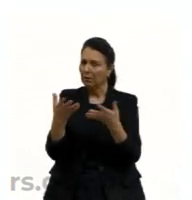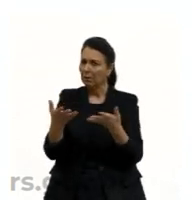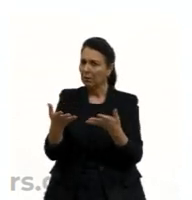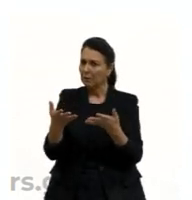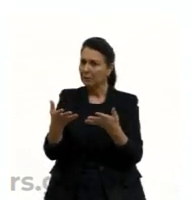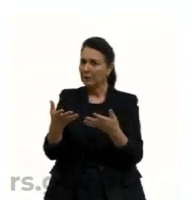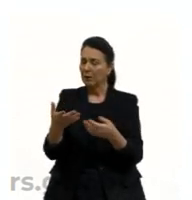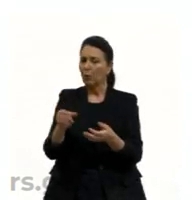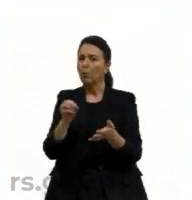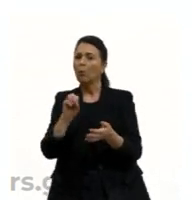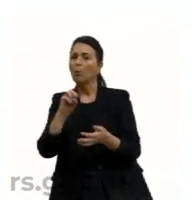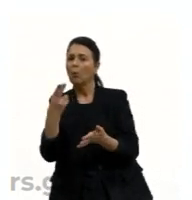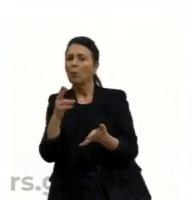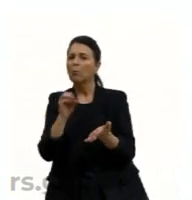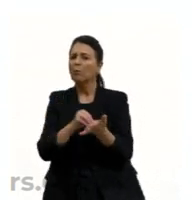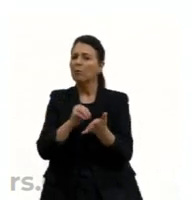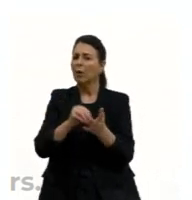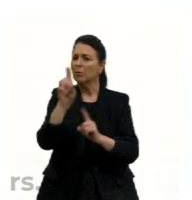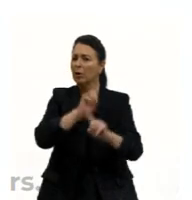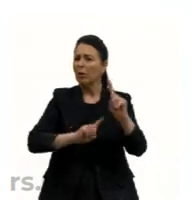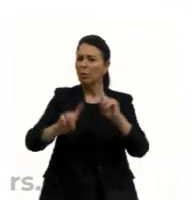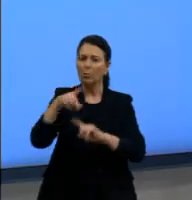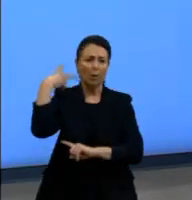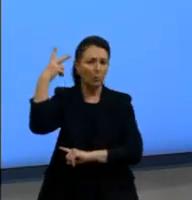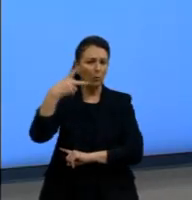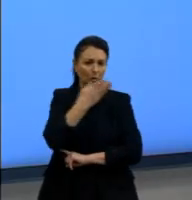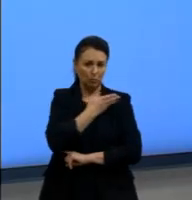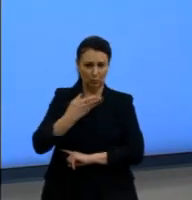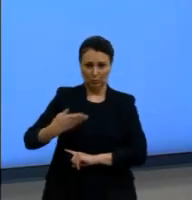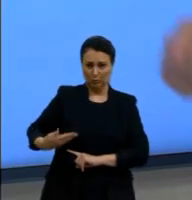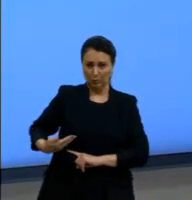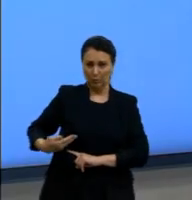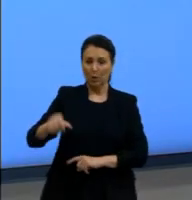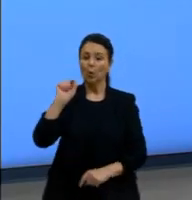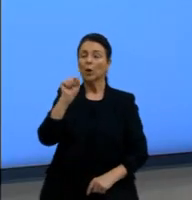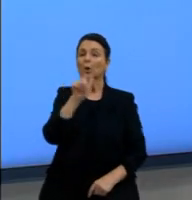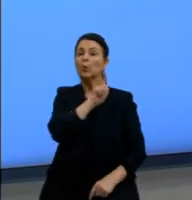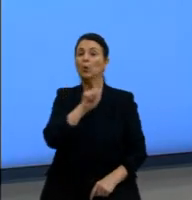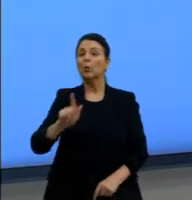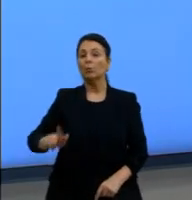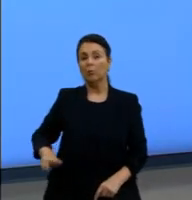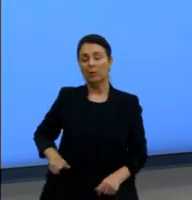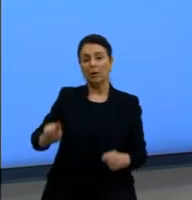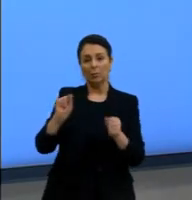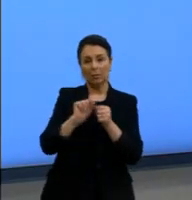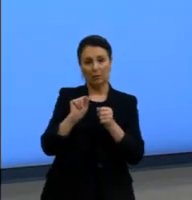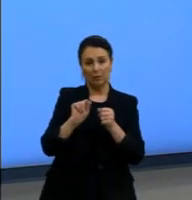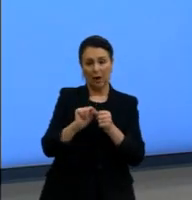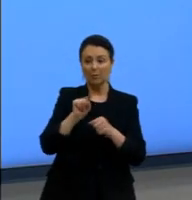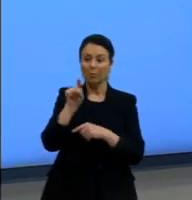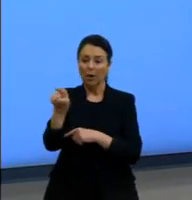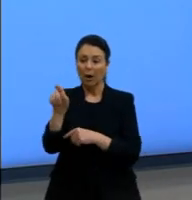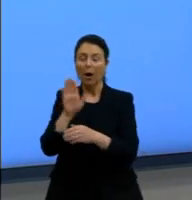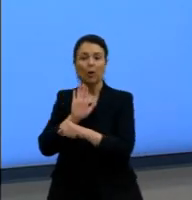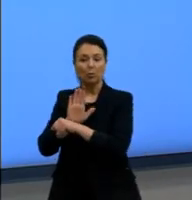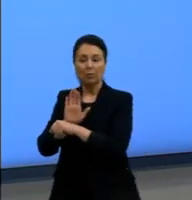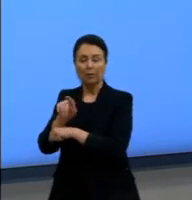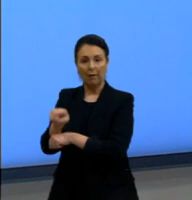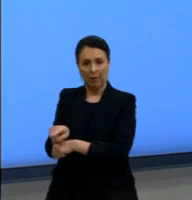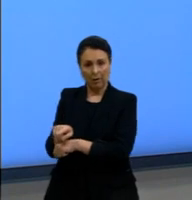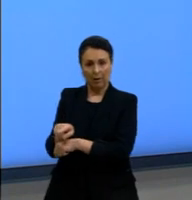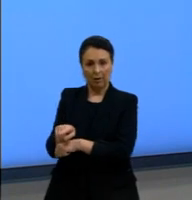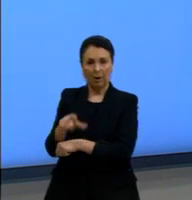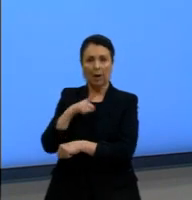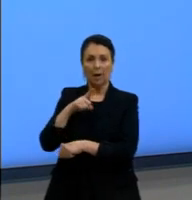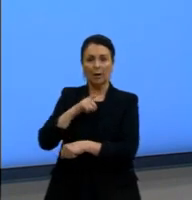uma política pública que poderia ser diferente? Qual é a ação dos governos? Por que em determinados momentos existem mais pessoas no